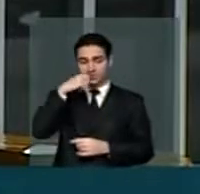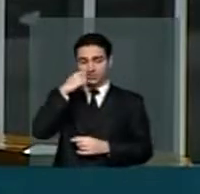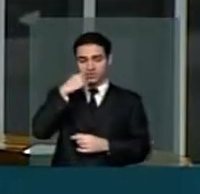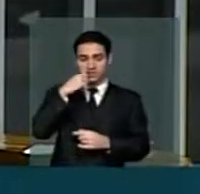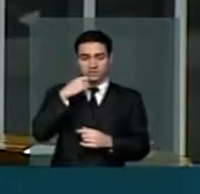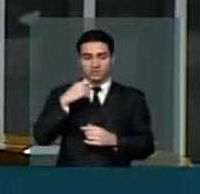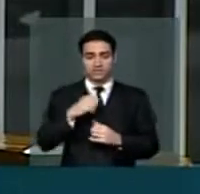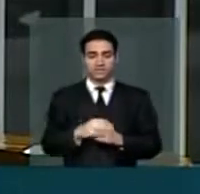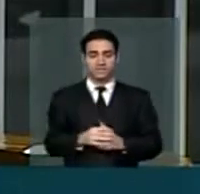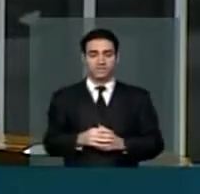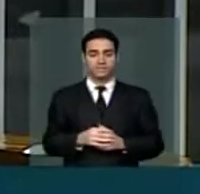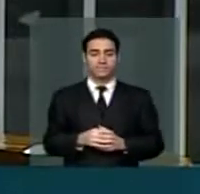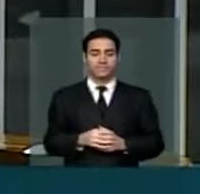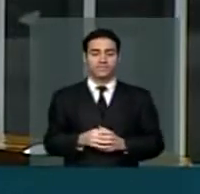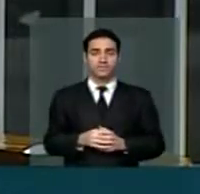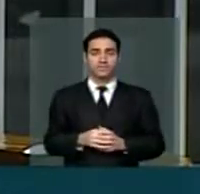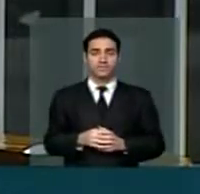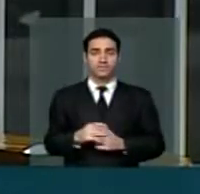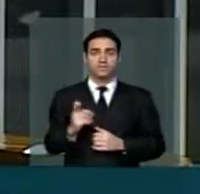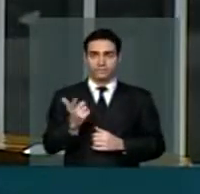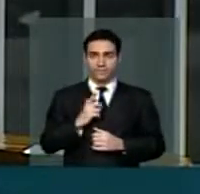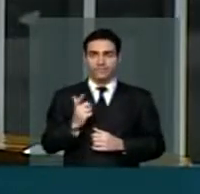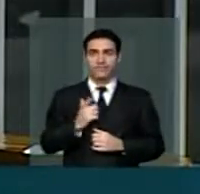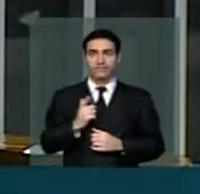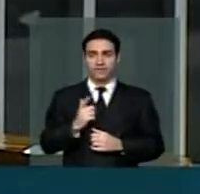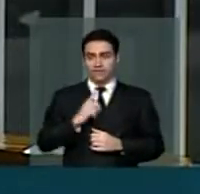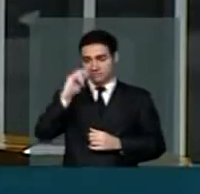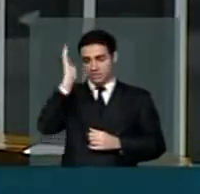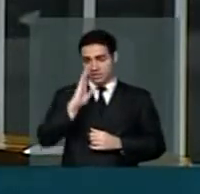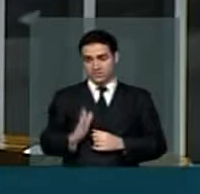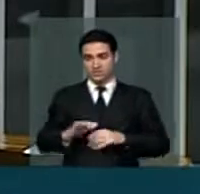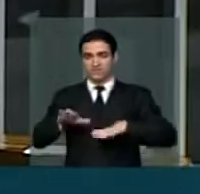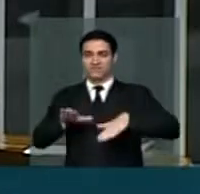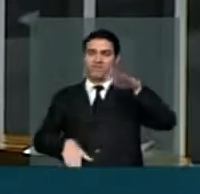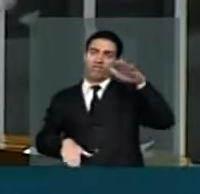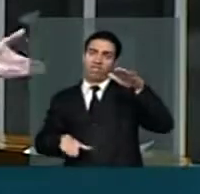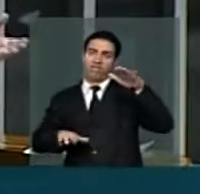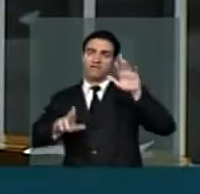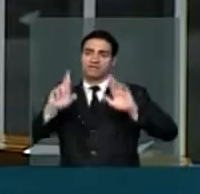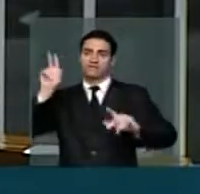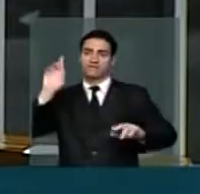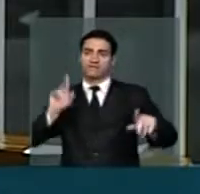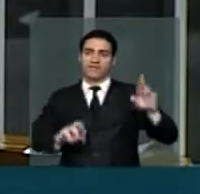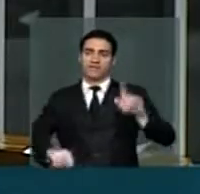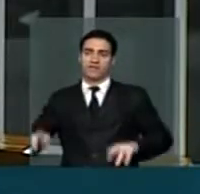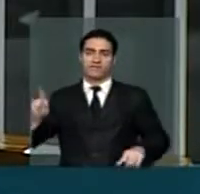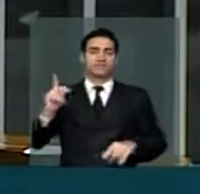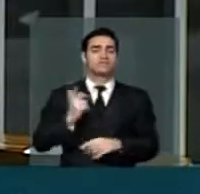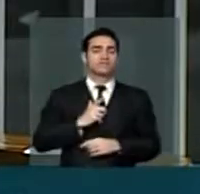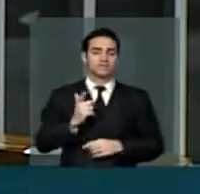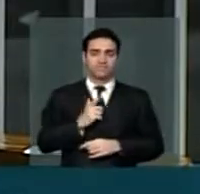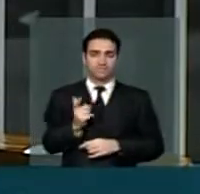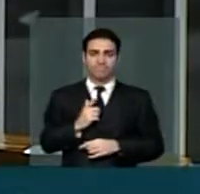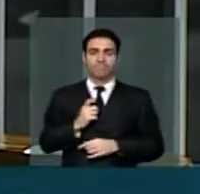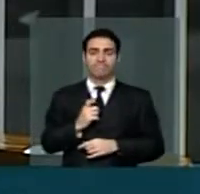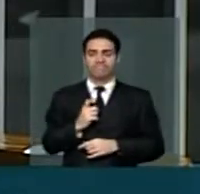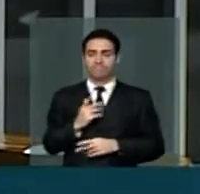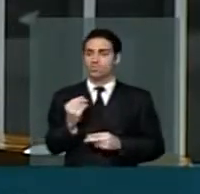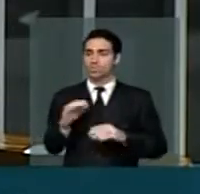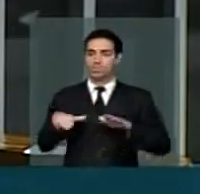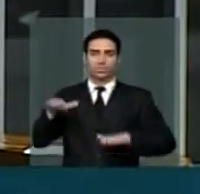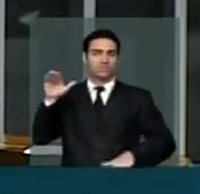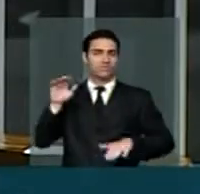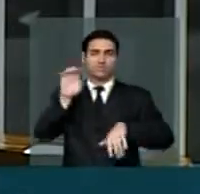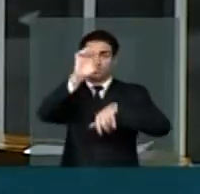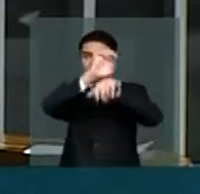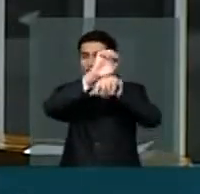Nós temos Brasis dentro do Brasil. Costuma dizer aqui, dessas desigualdades